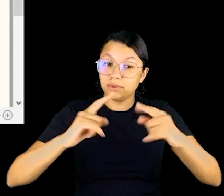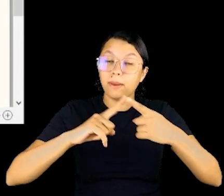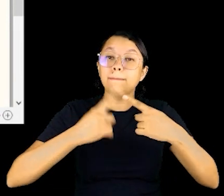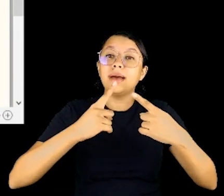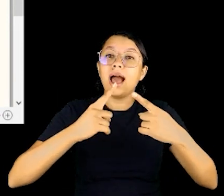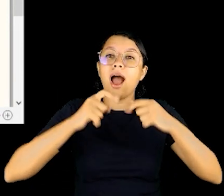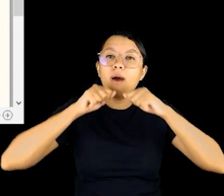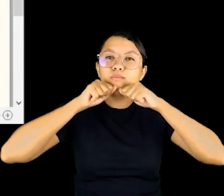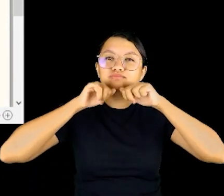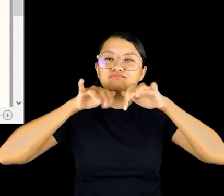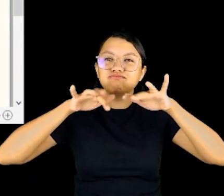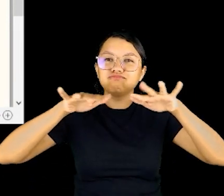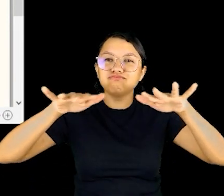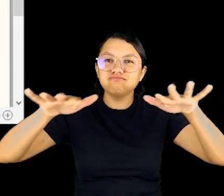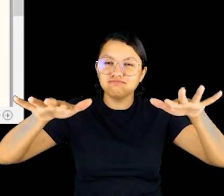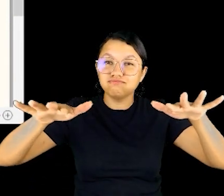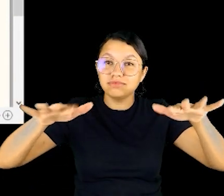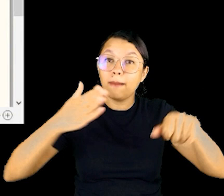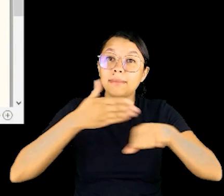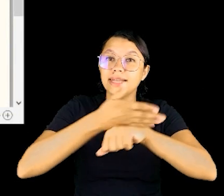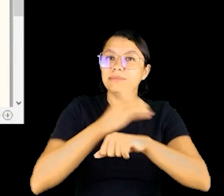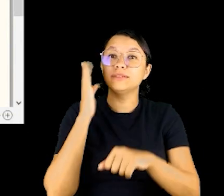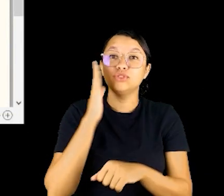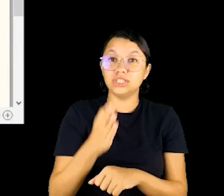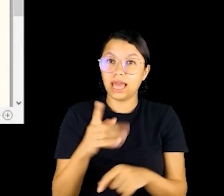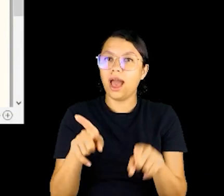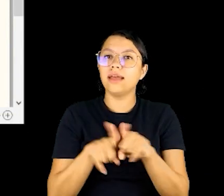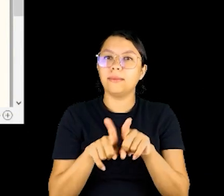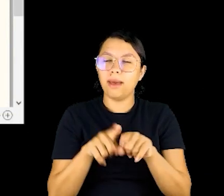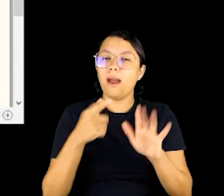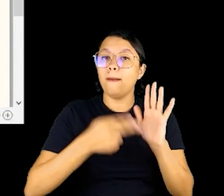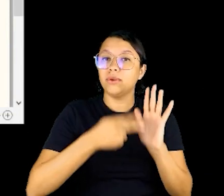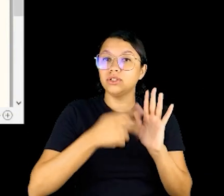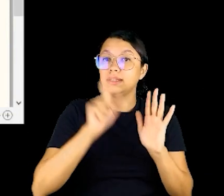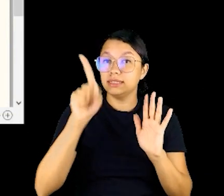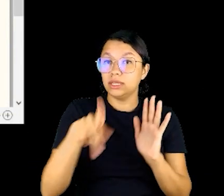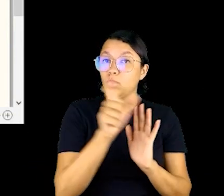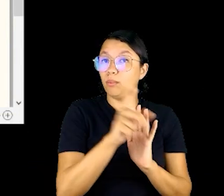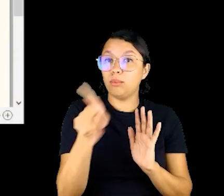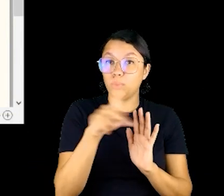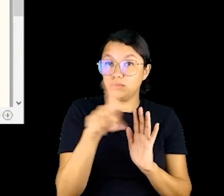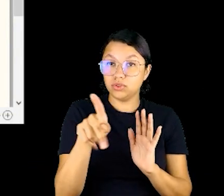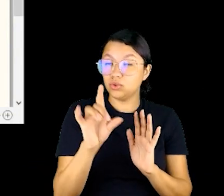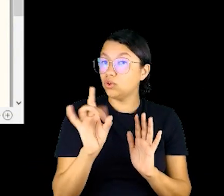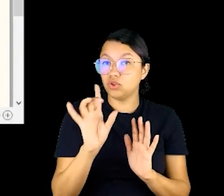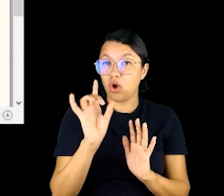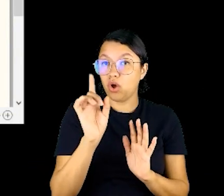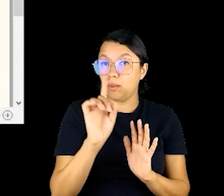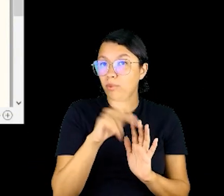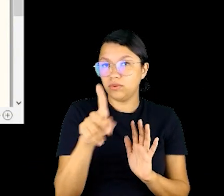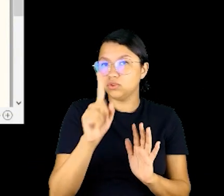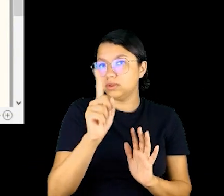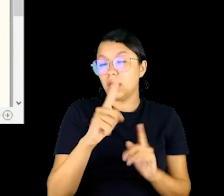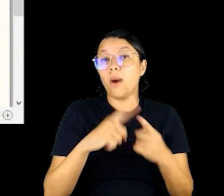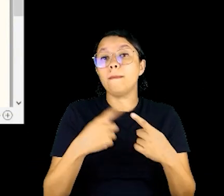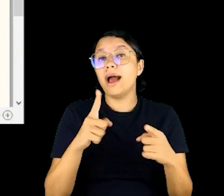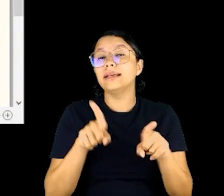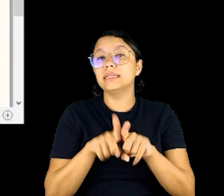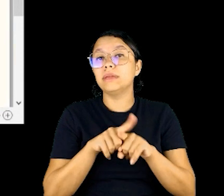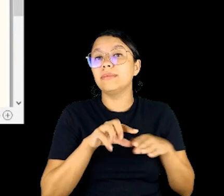divulgação, mas na difusão e também na participação direta no projeto como professor, não só como professores,